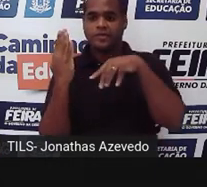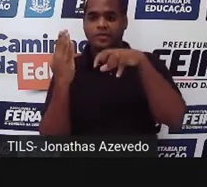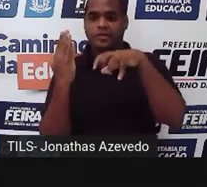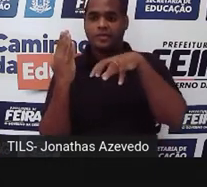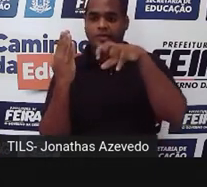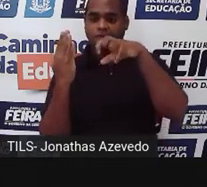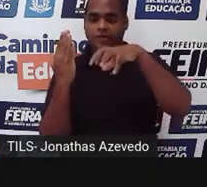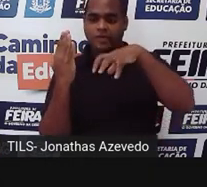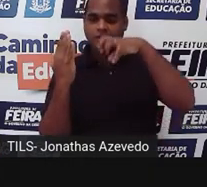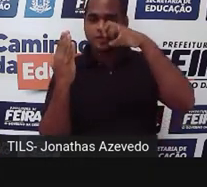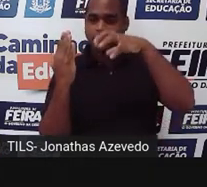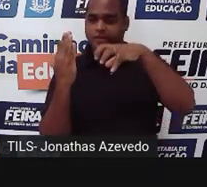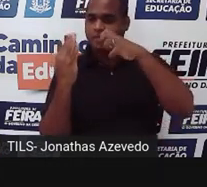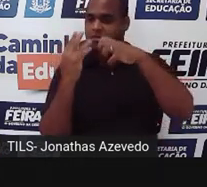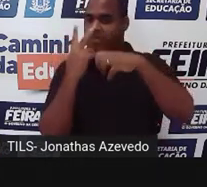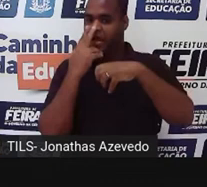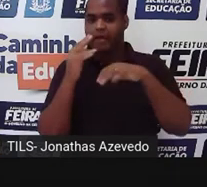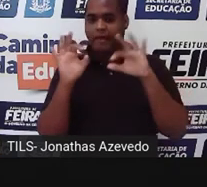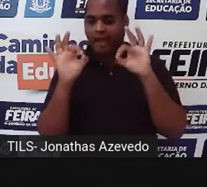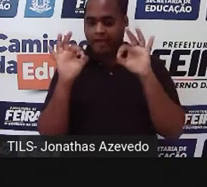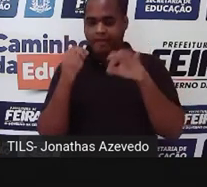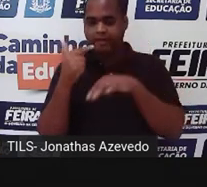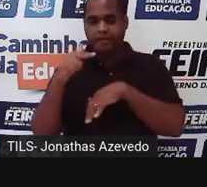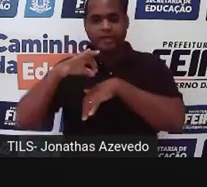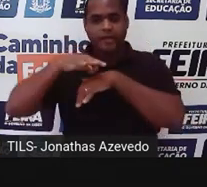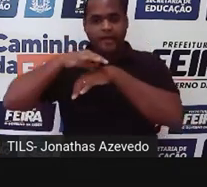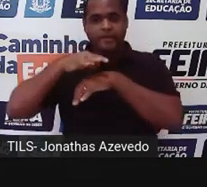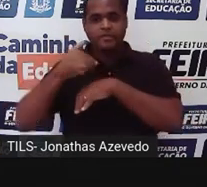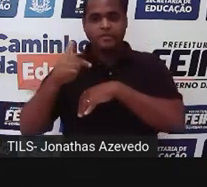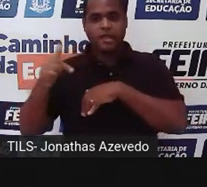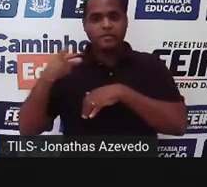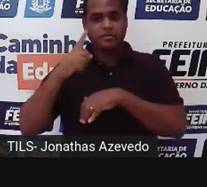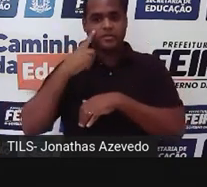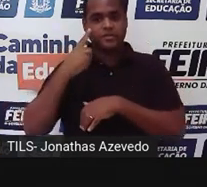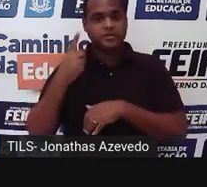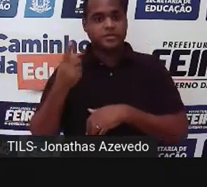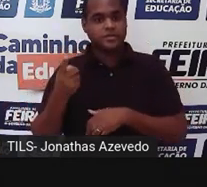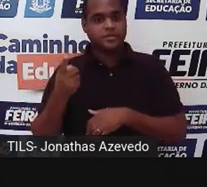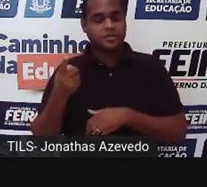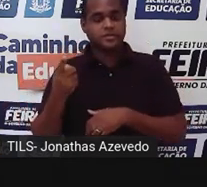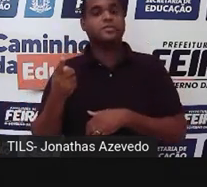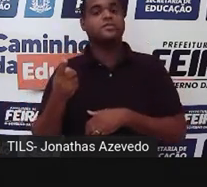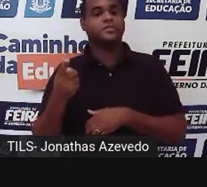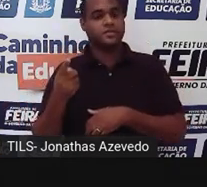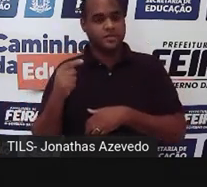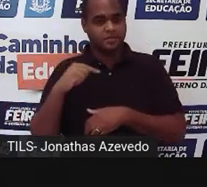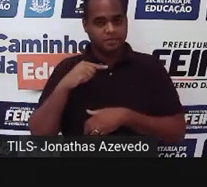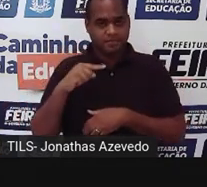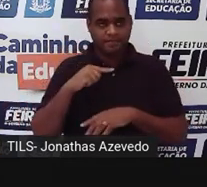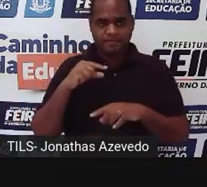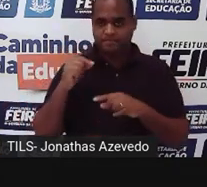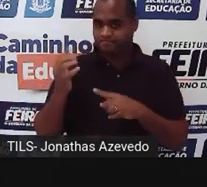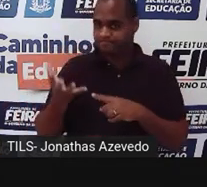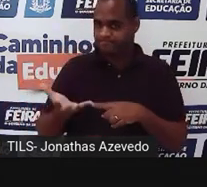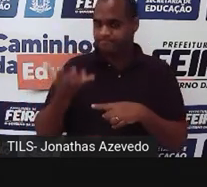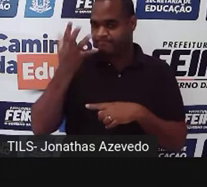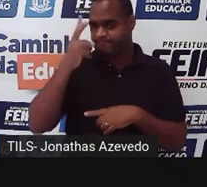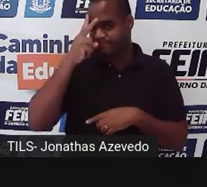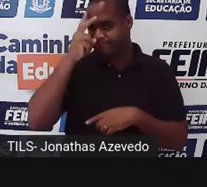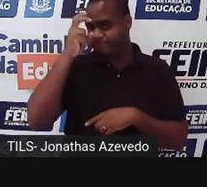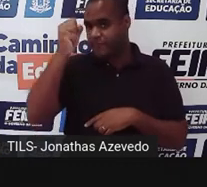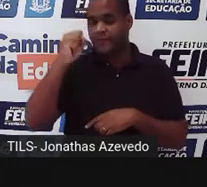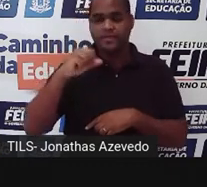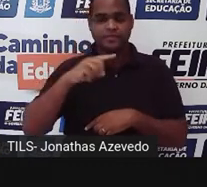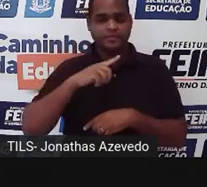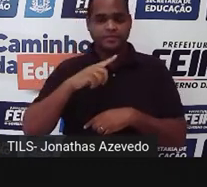descarnada. Vejam que aqui chegamos no ponto máximo, no clímax, no ponto mais tenso